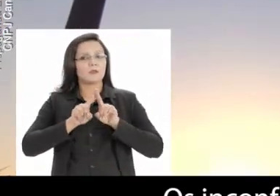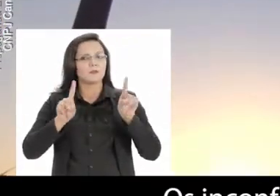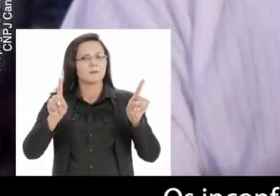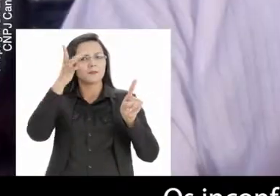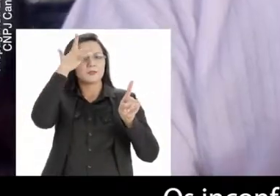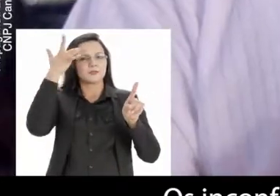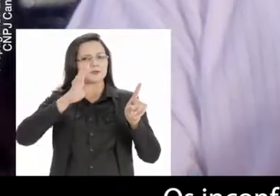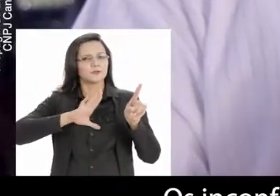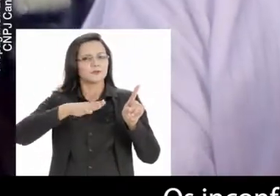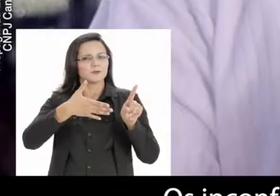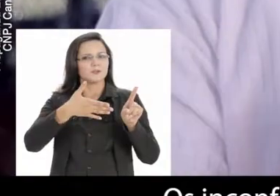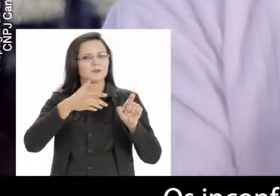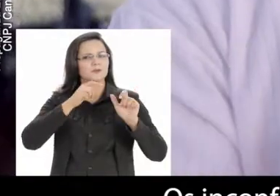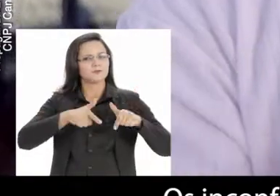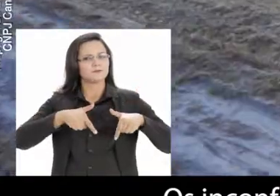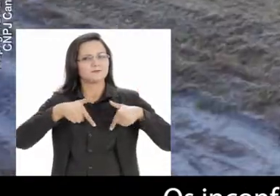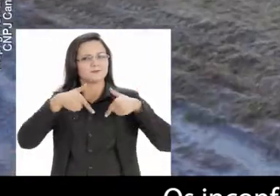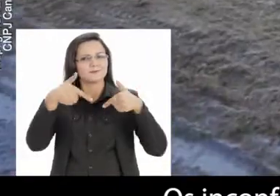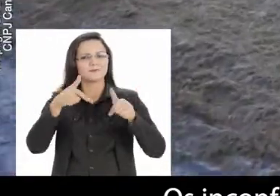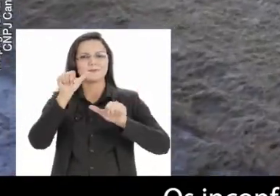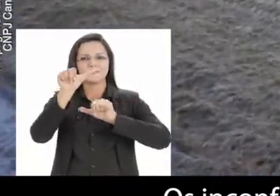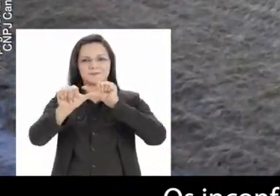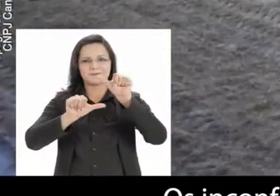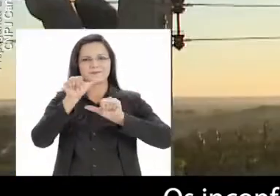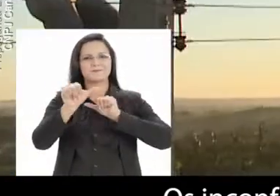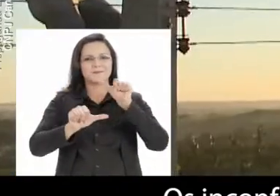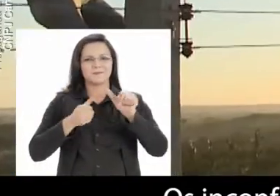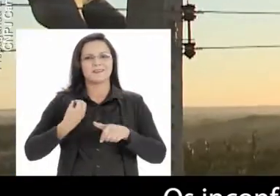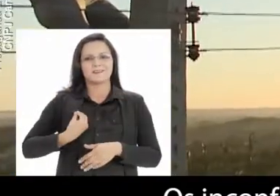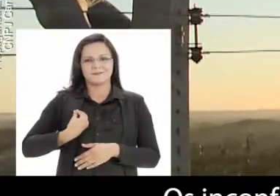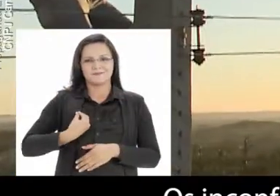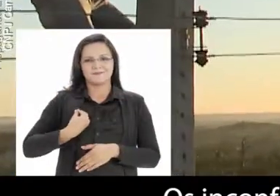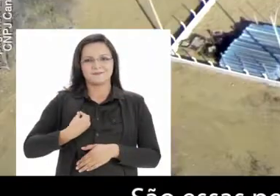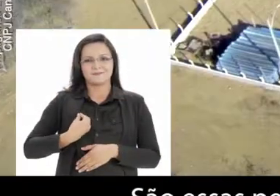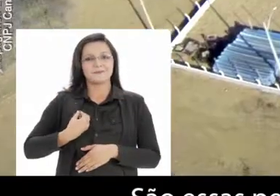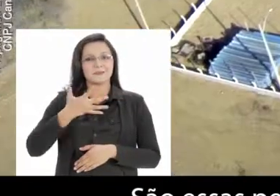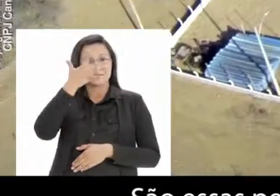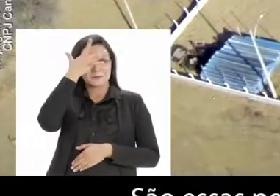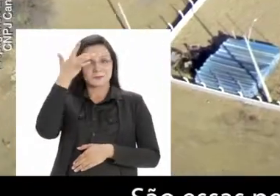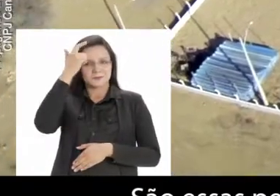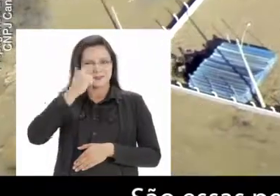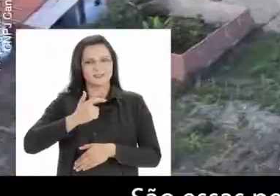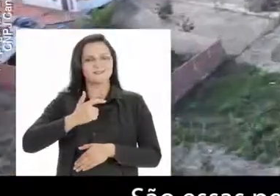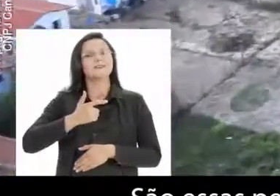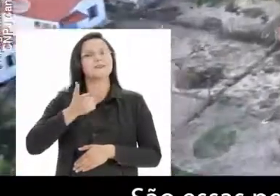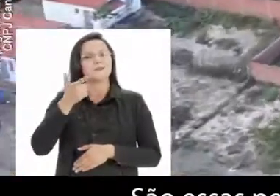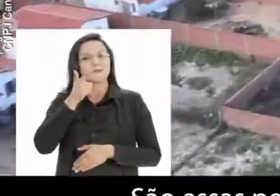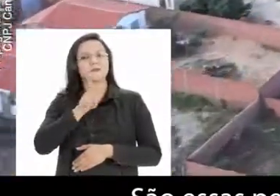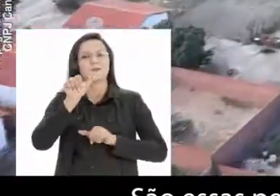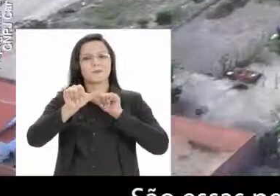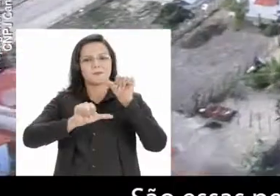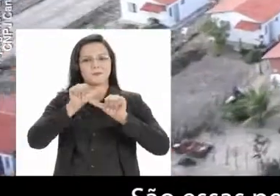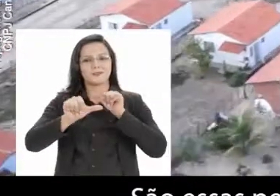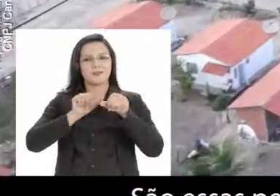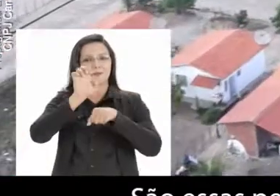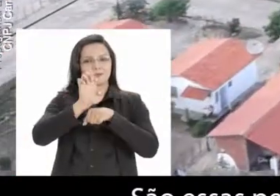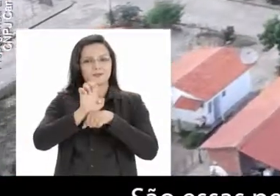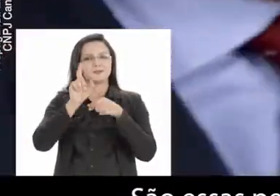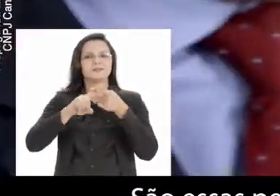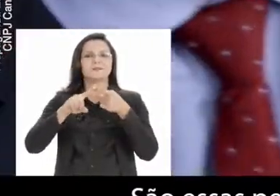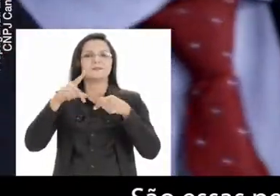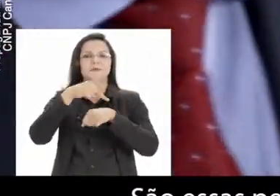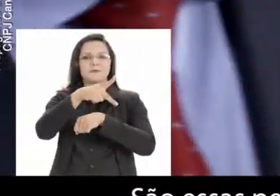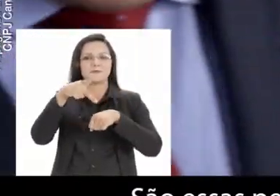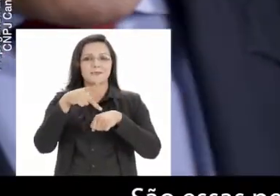Os inconformados lutam para transformar a realidade. São essas pessoas que mudam o nosso estado e o